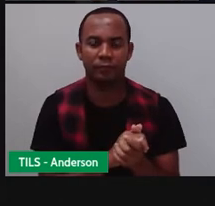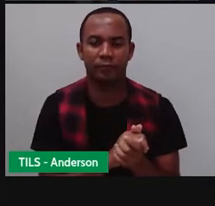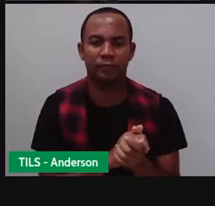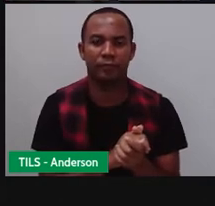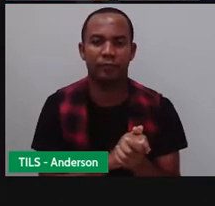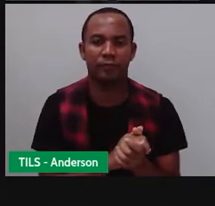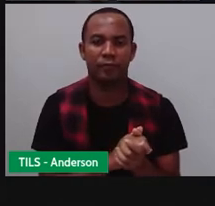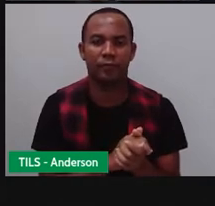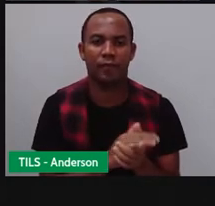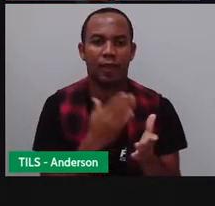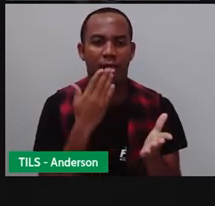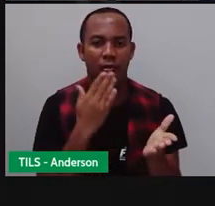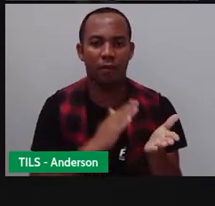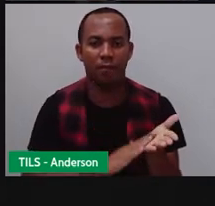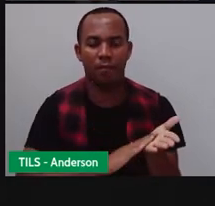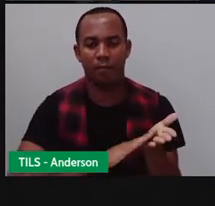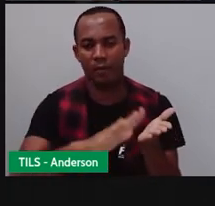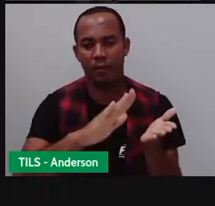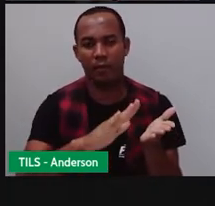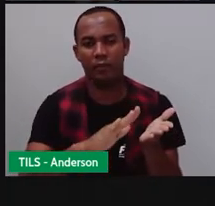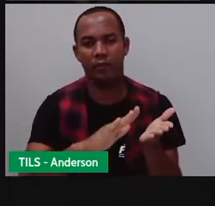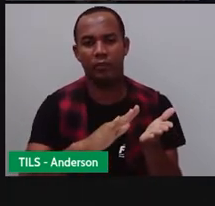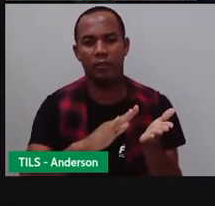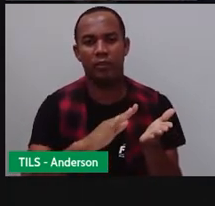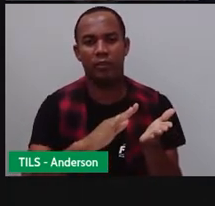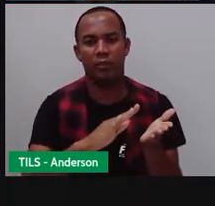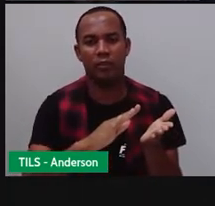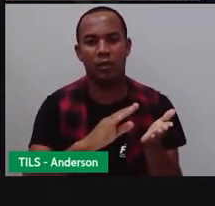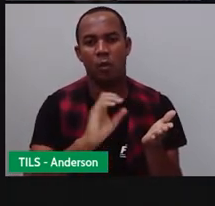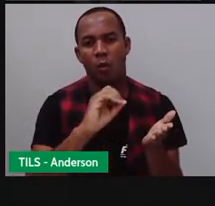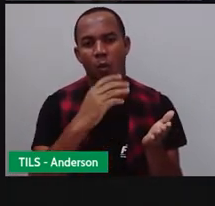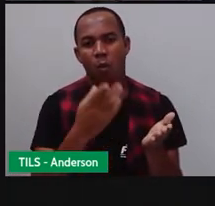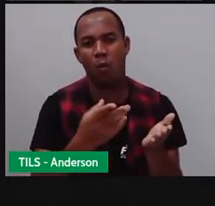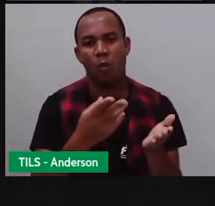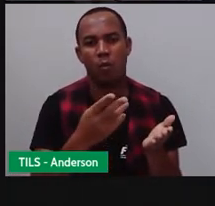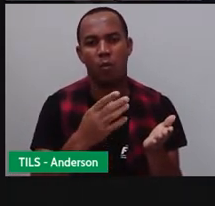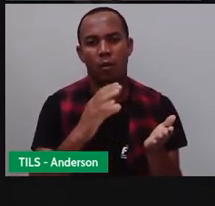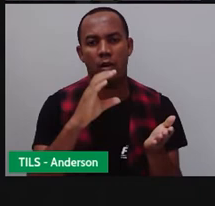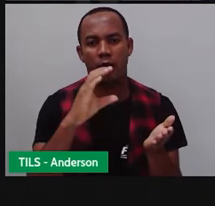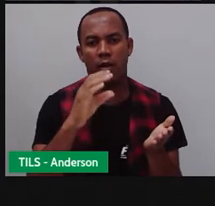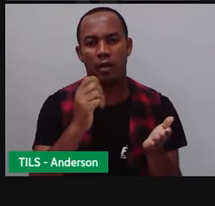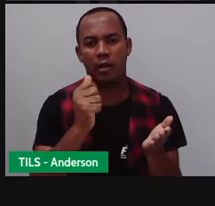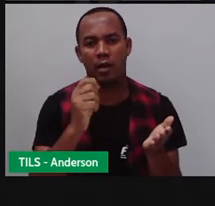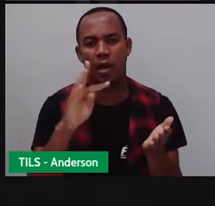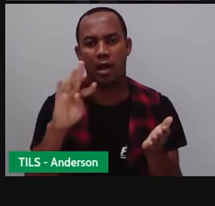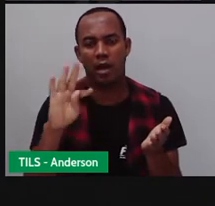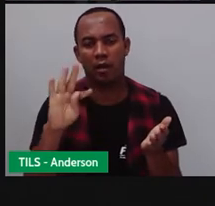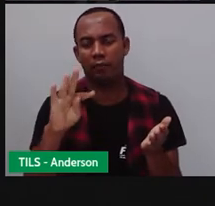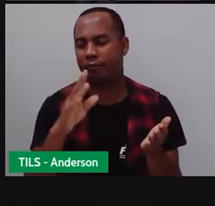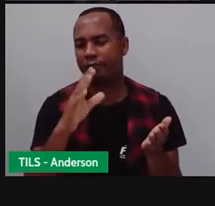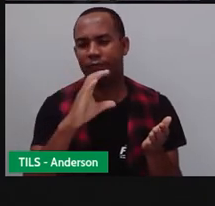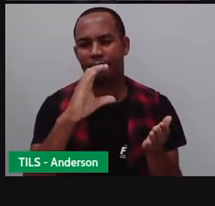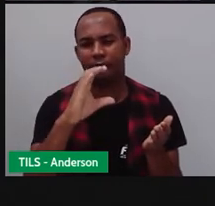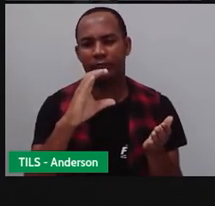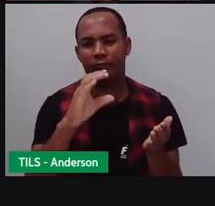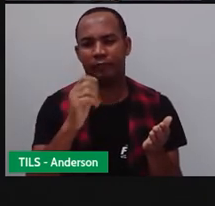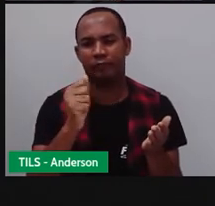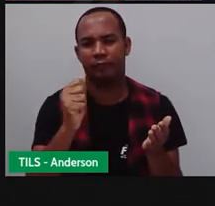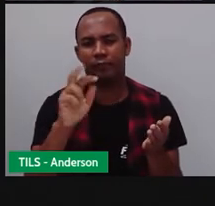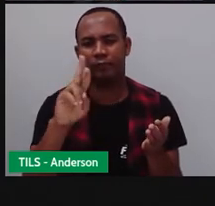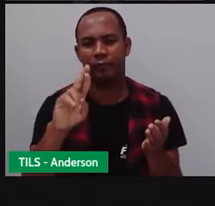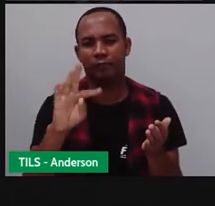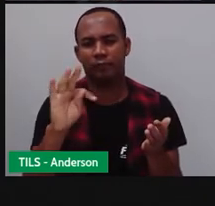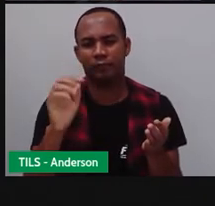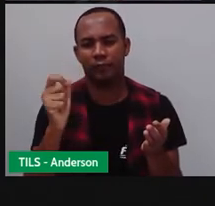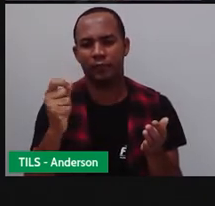Bom, bilhete versus carta. Qual seria a diferença aí, né? Mesmo sendo parecidos, porque eles são parecidos, há